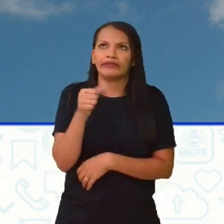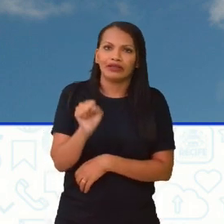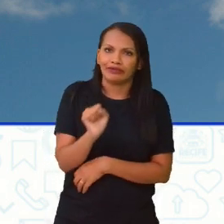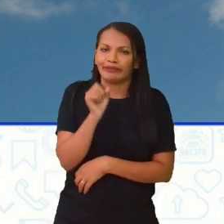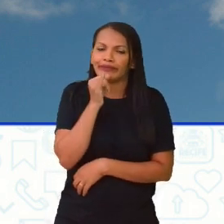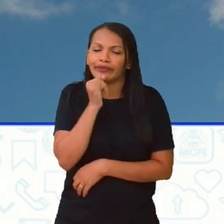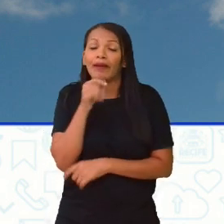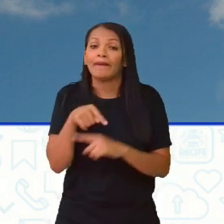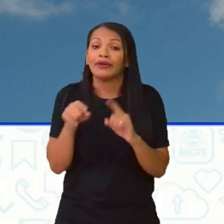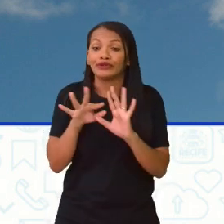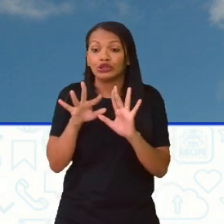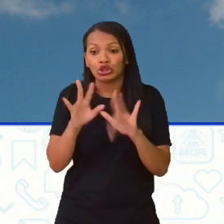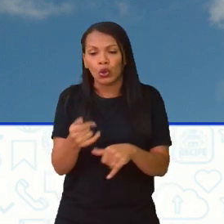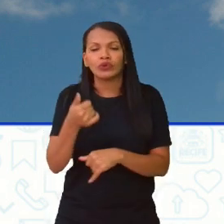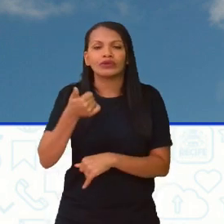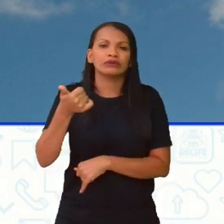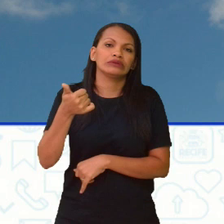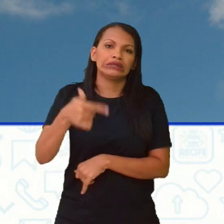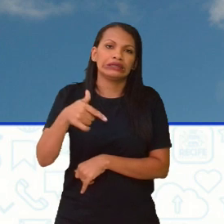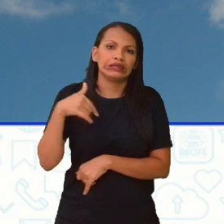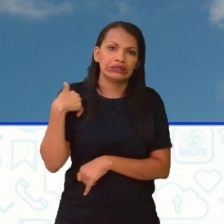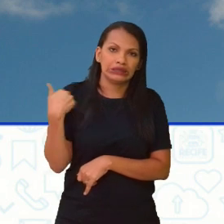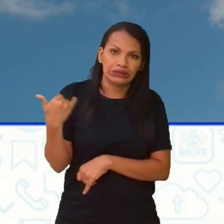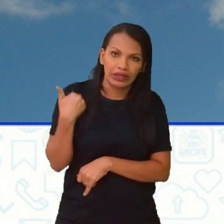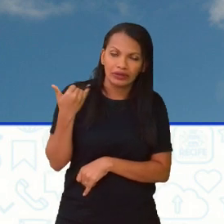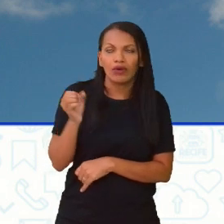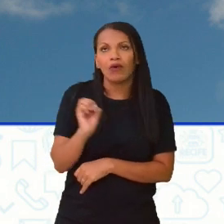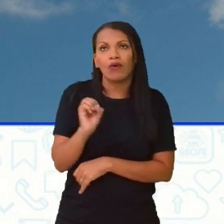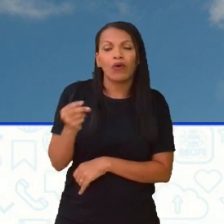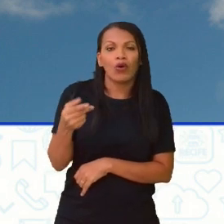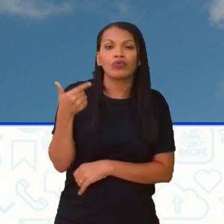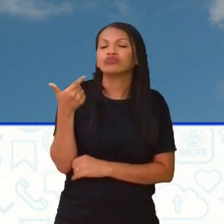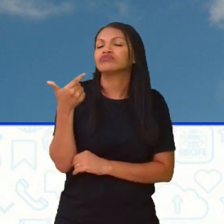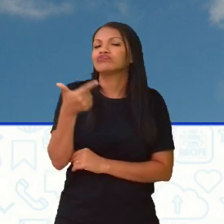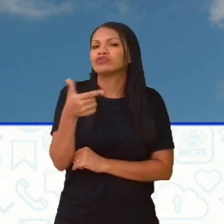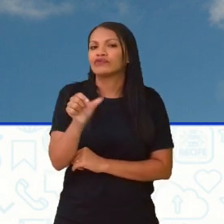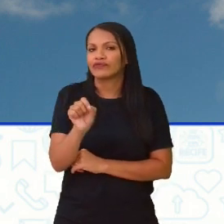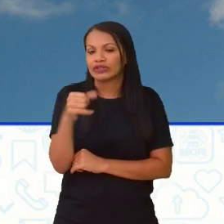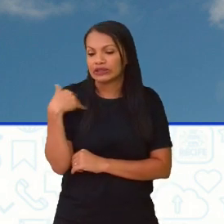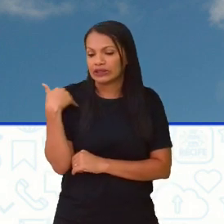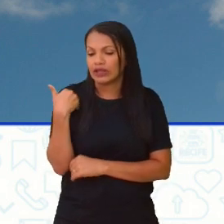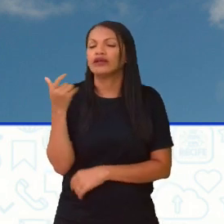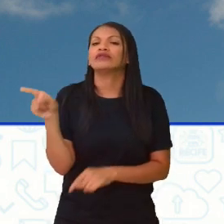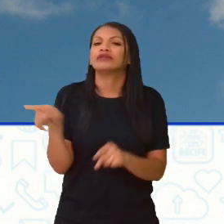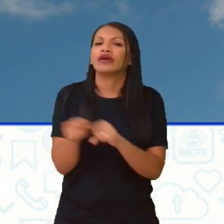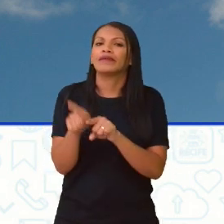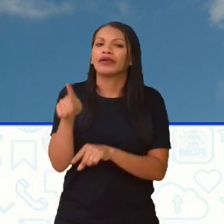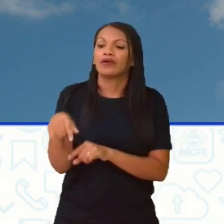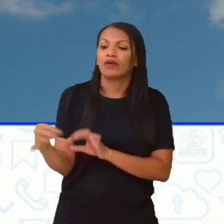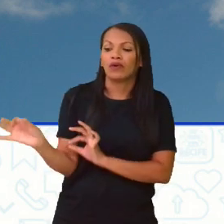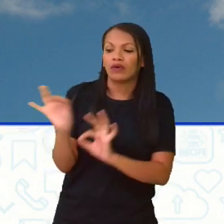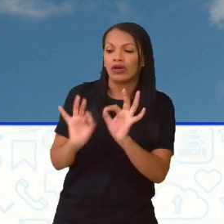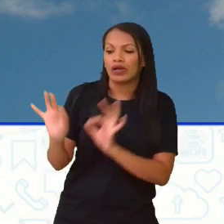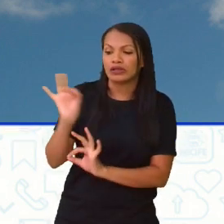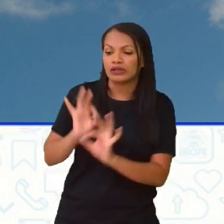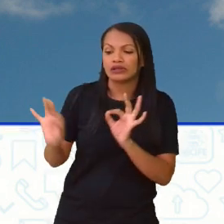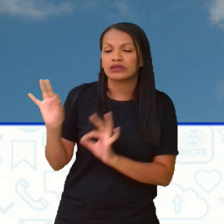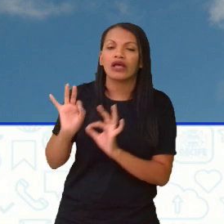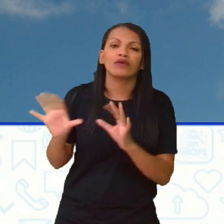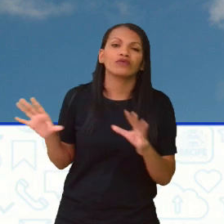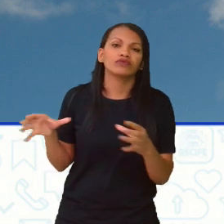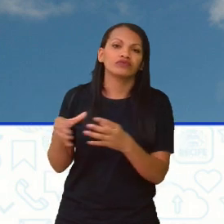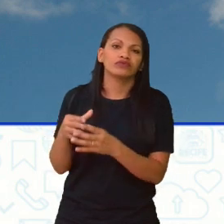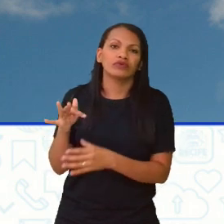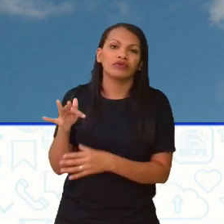ideal é que todos sejam Sub-17 ou Sub-20. Então, esses campeonatos também são organizados pela FIFA. O mais? A gente tem o